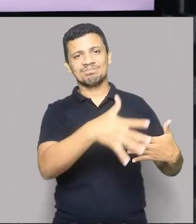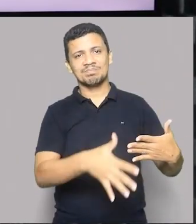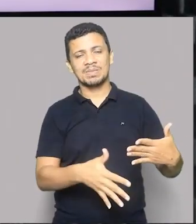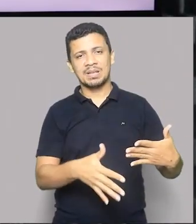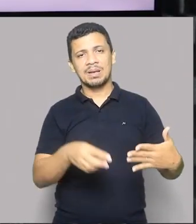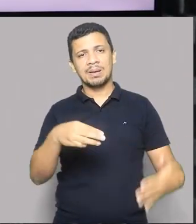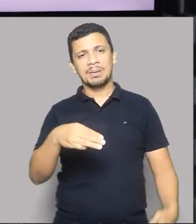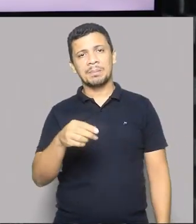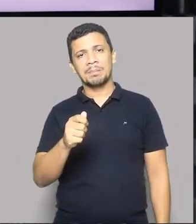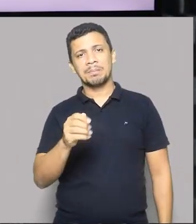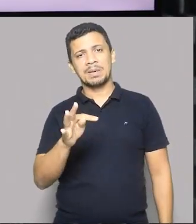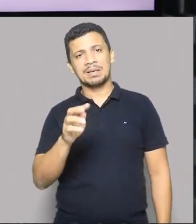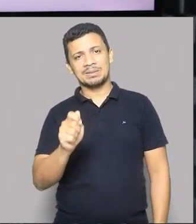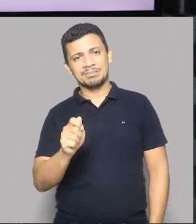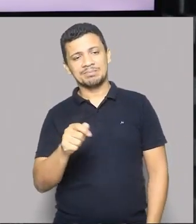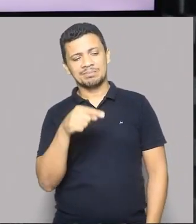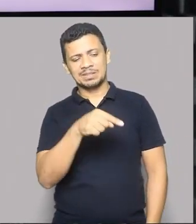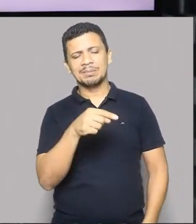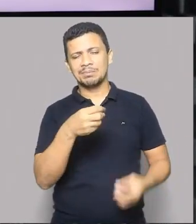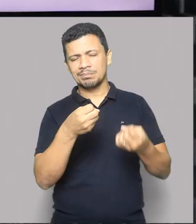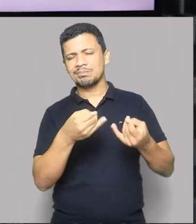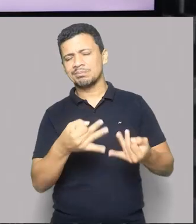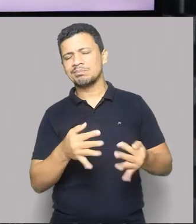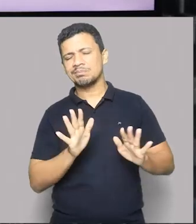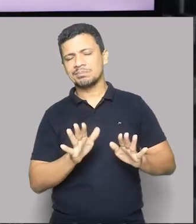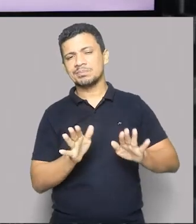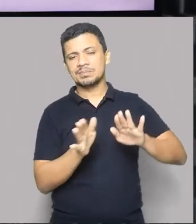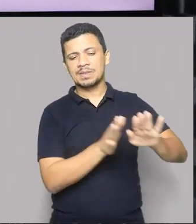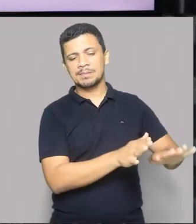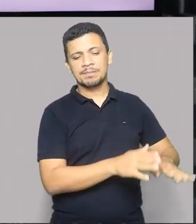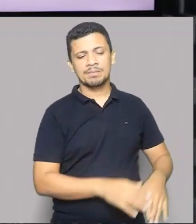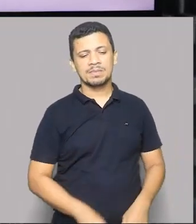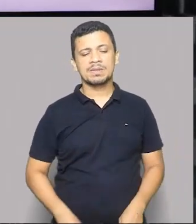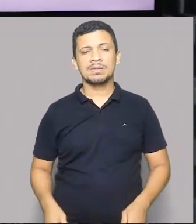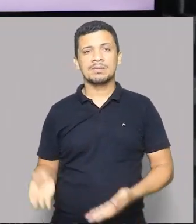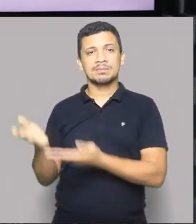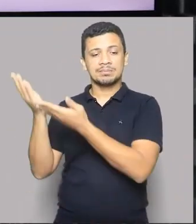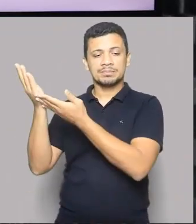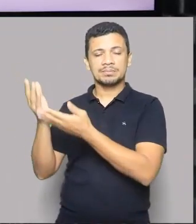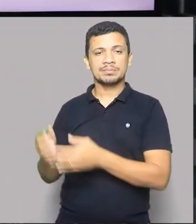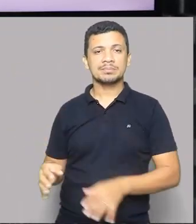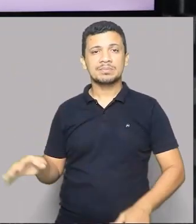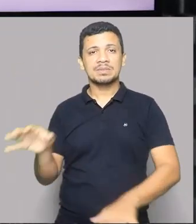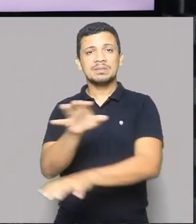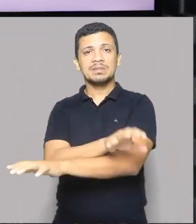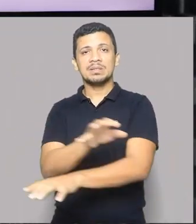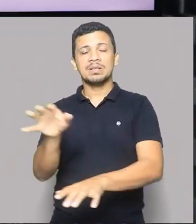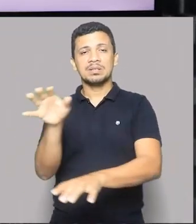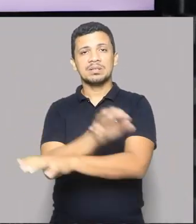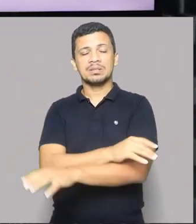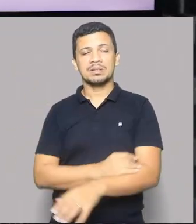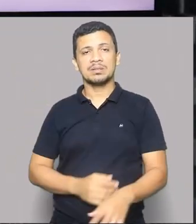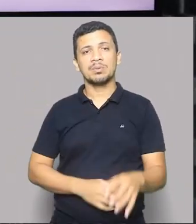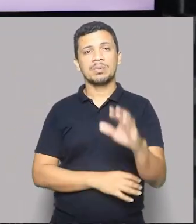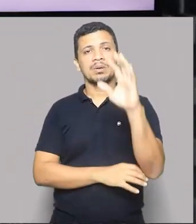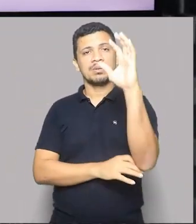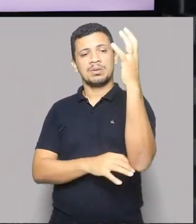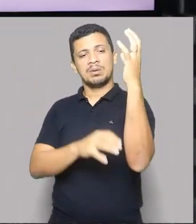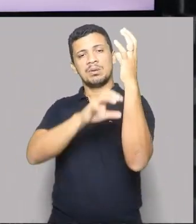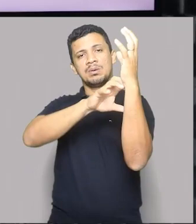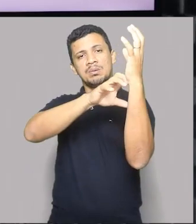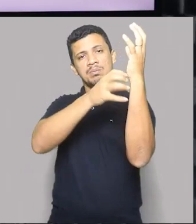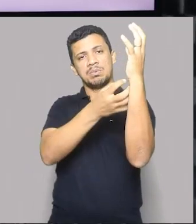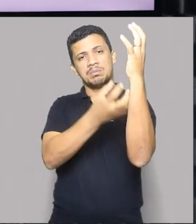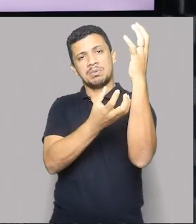pouco a gente vai falar sobre ela. E aí nós temos o bioma da caatinga. Galerinha, não é caatinga,